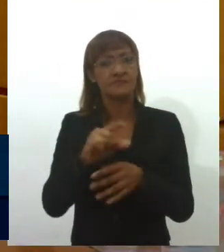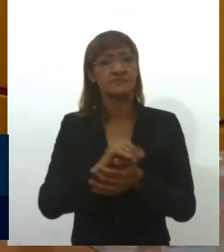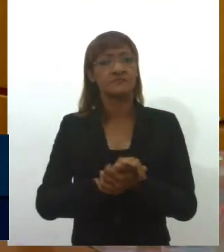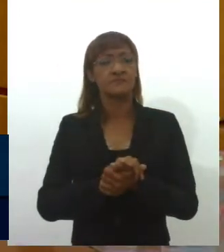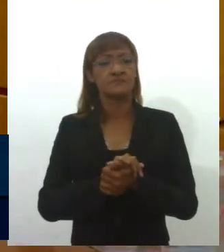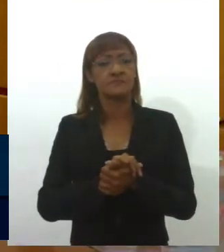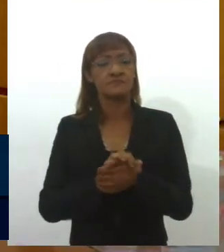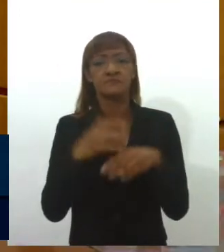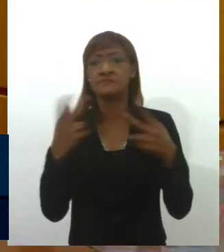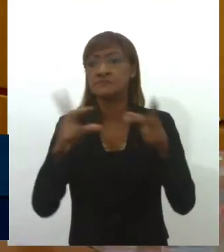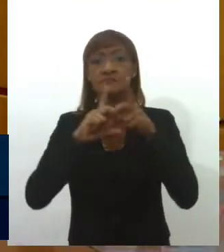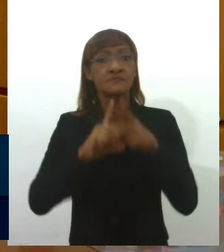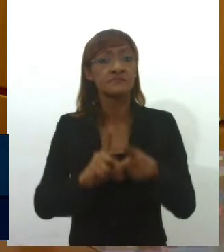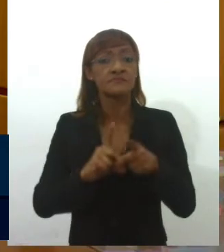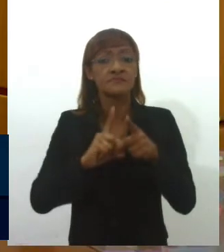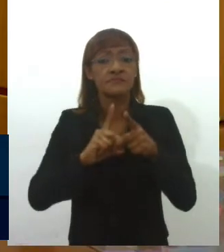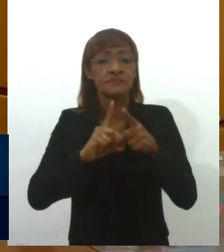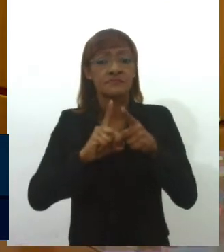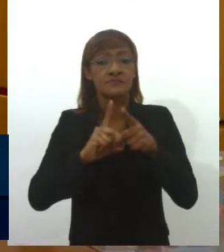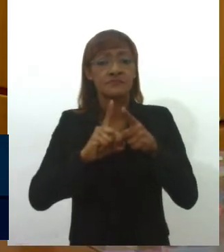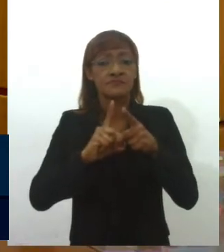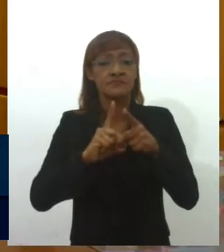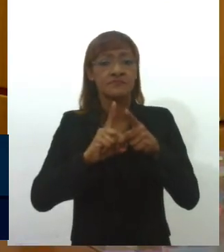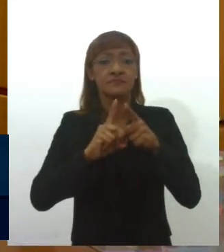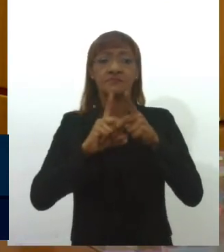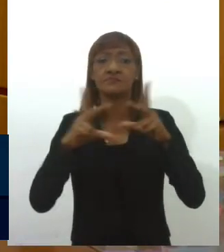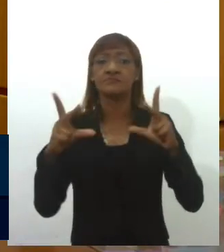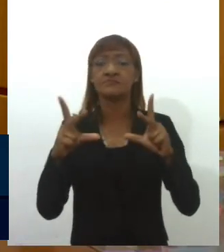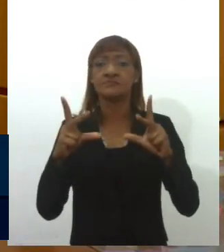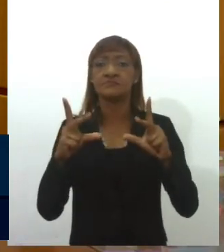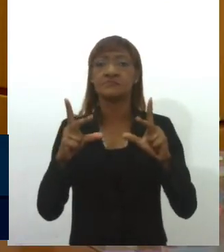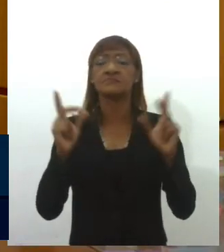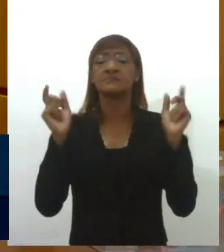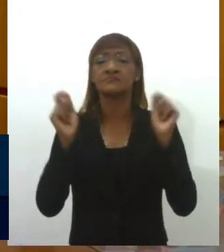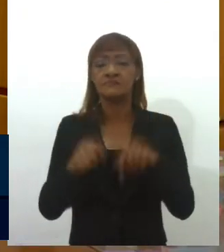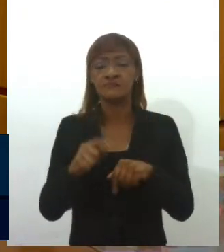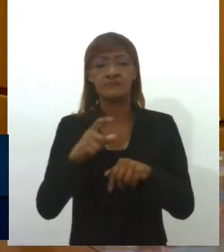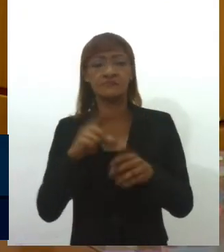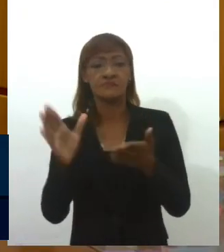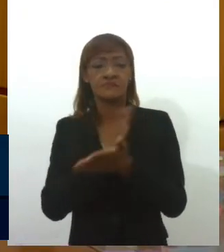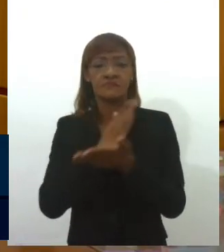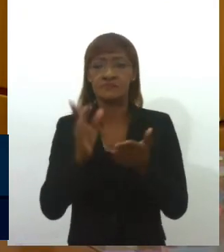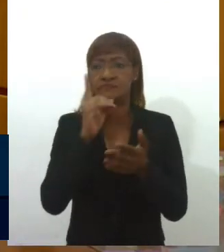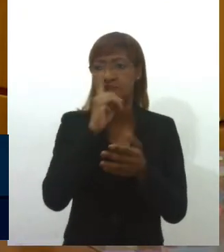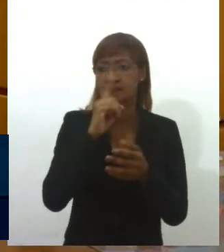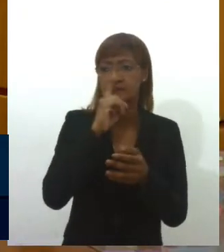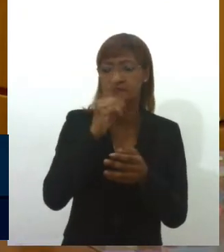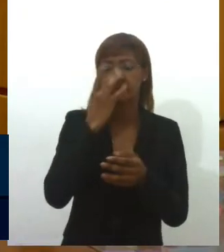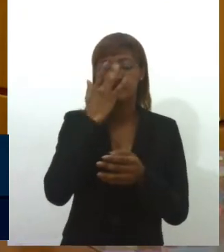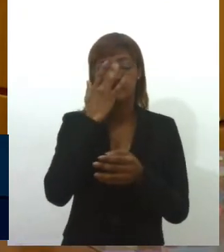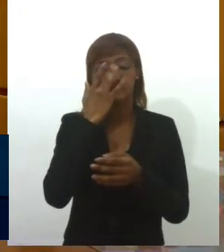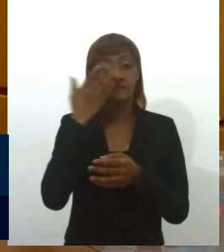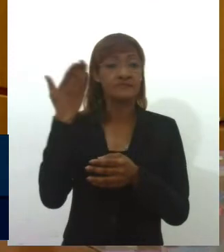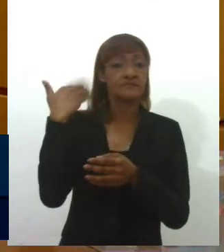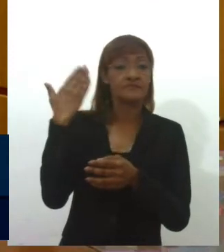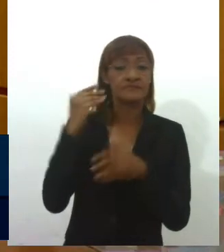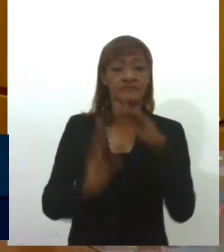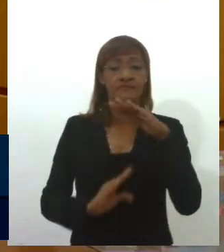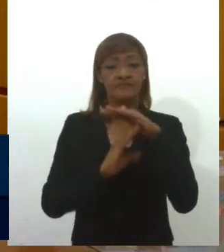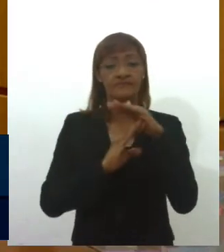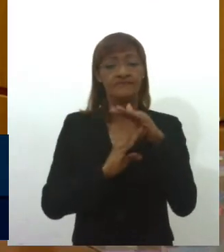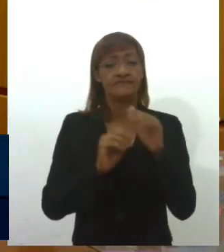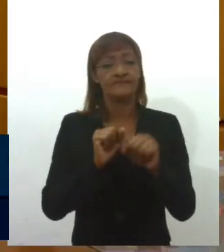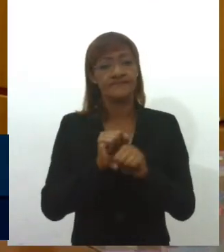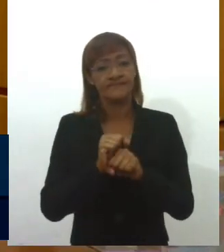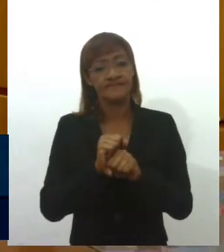A democracia, embora com os defeitos e os limites da época, a democracia foi